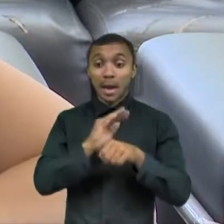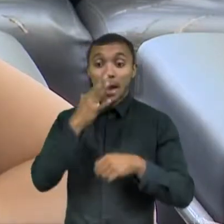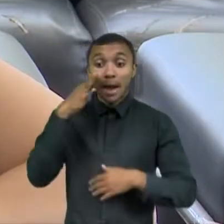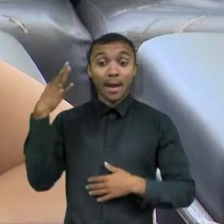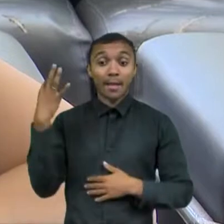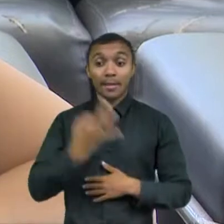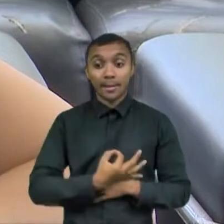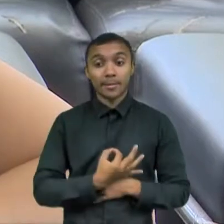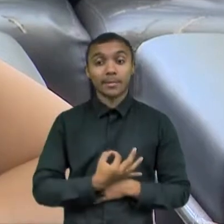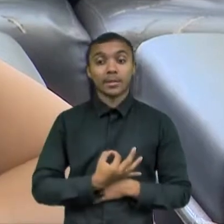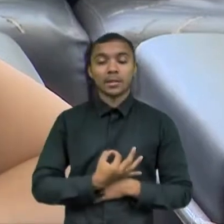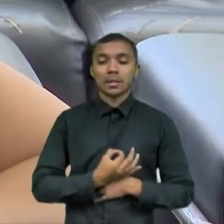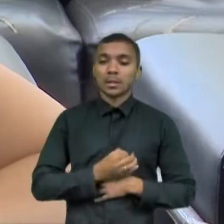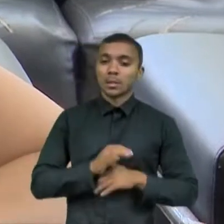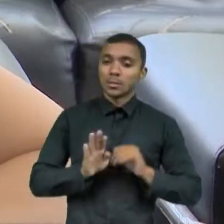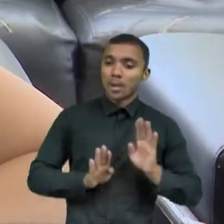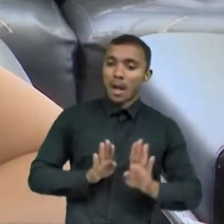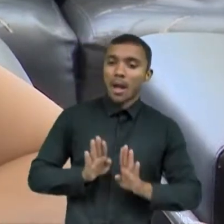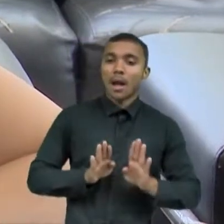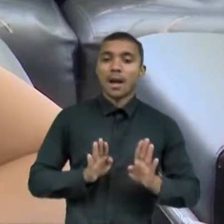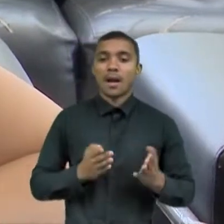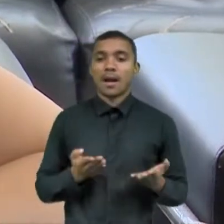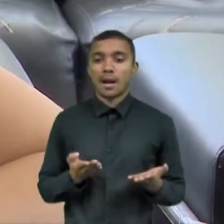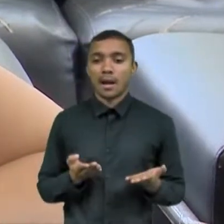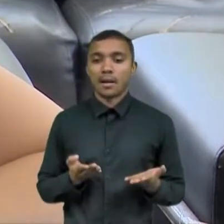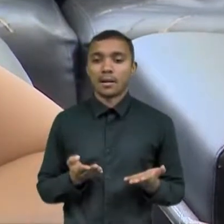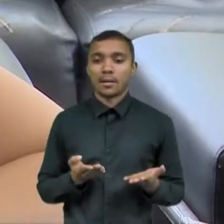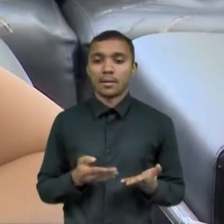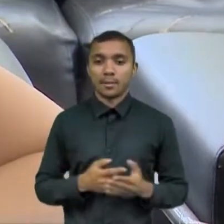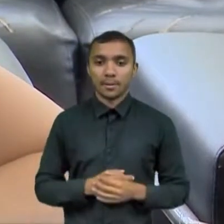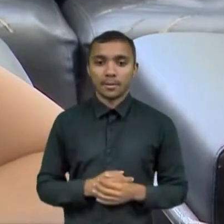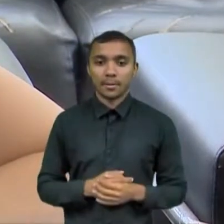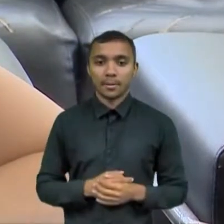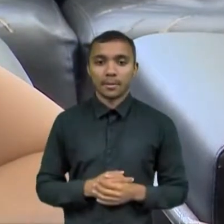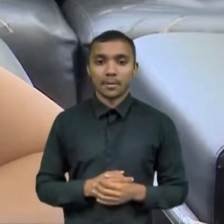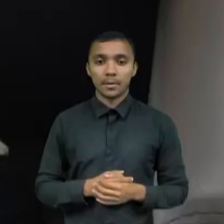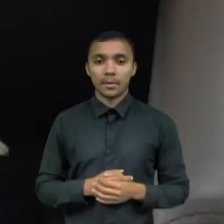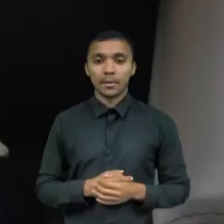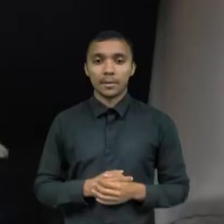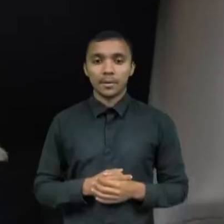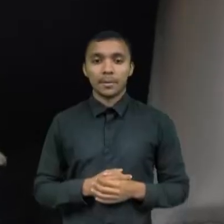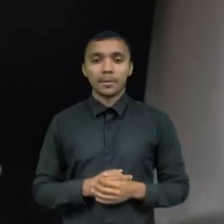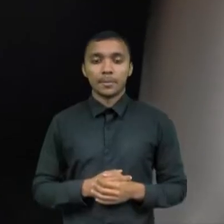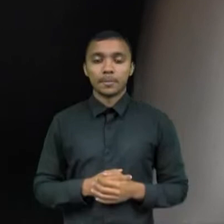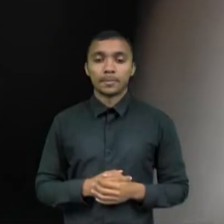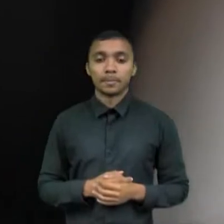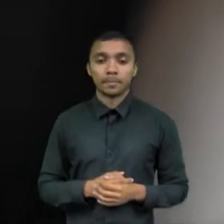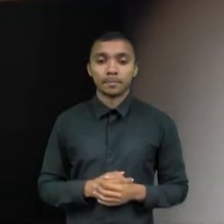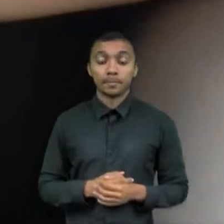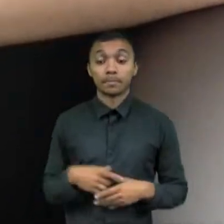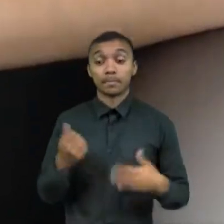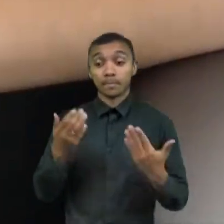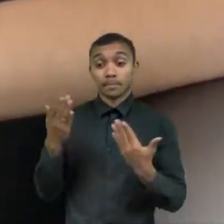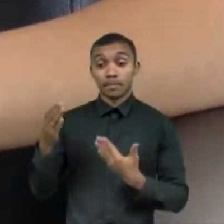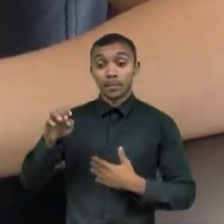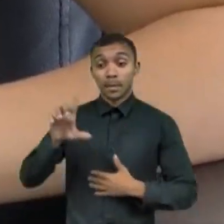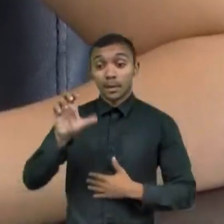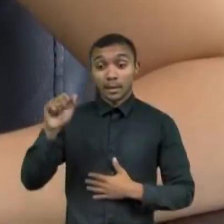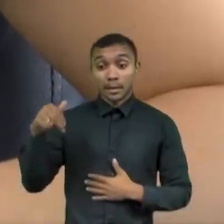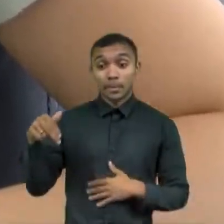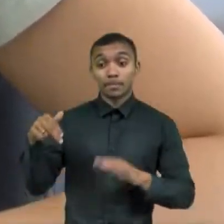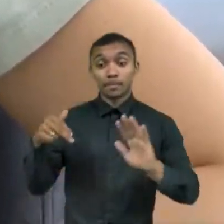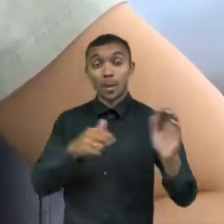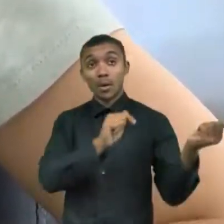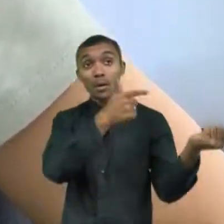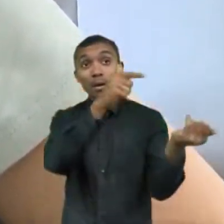cuidado também. Nunca nem pensei na possibilidade, não. Mas diferente da Ellen, muitas grávidas